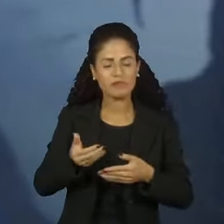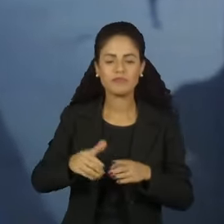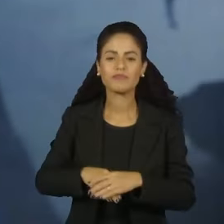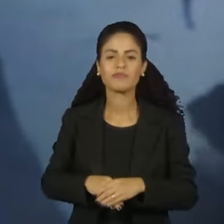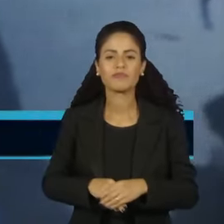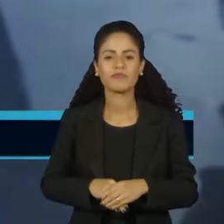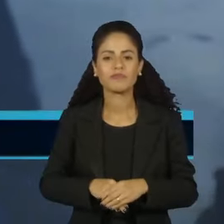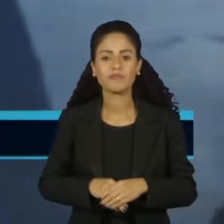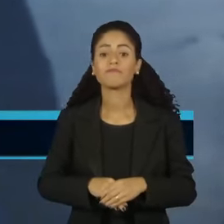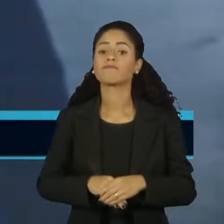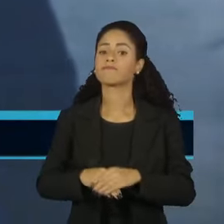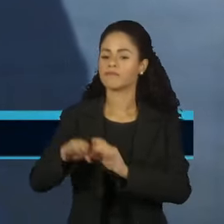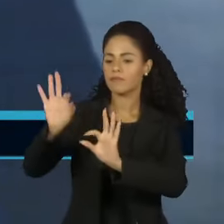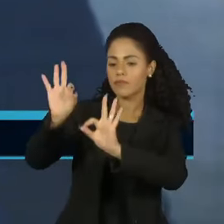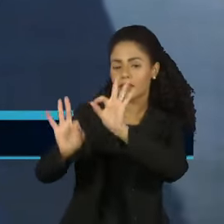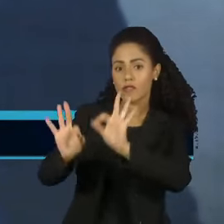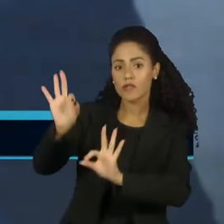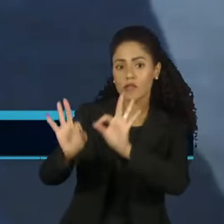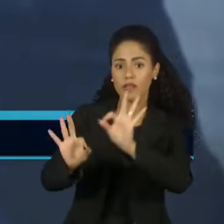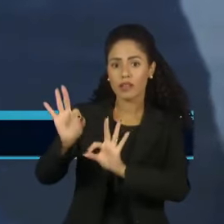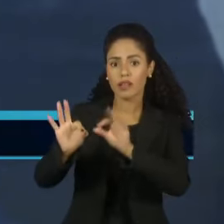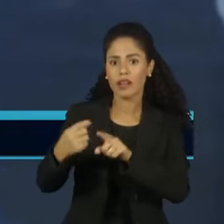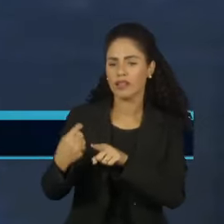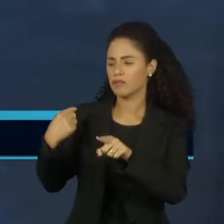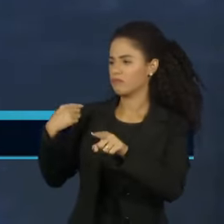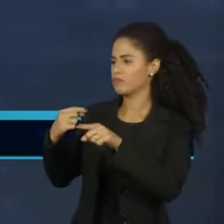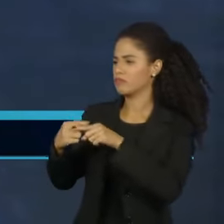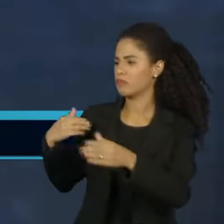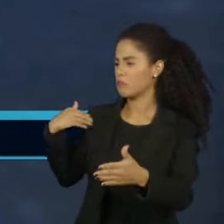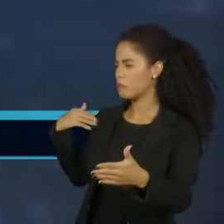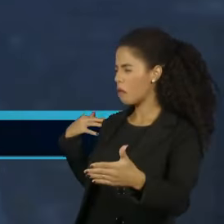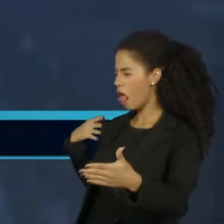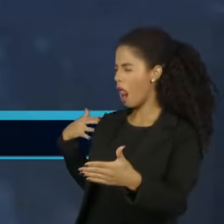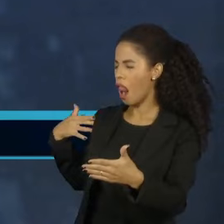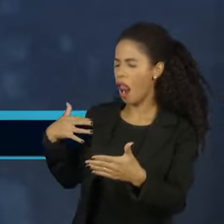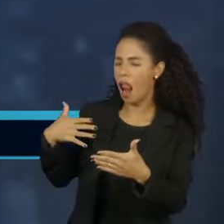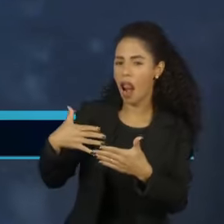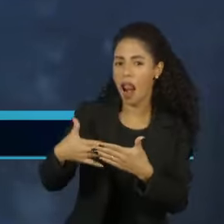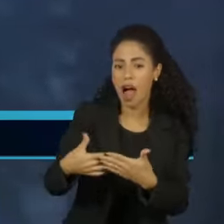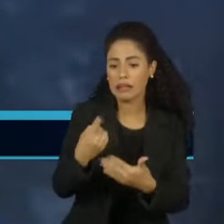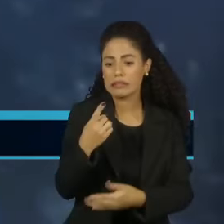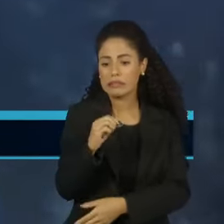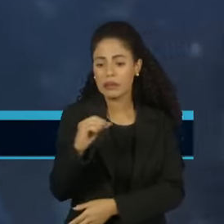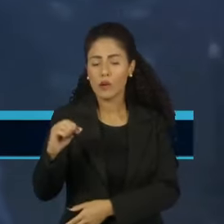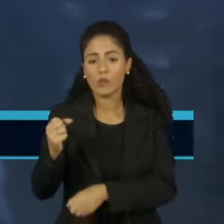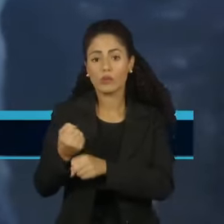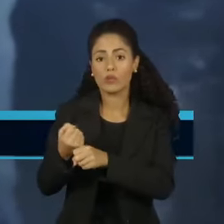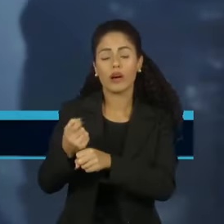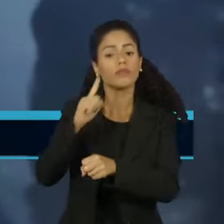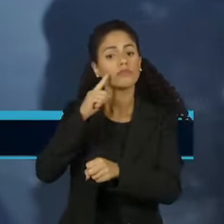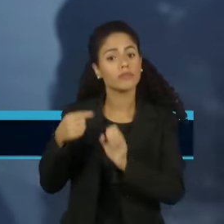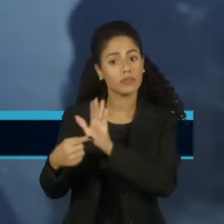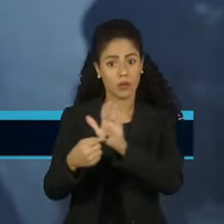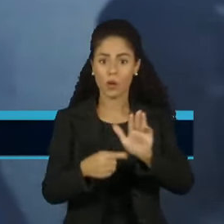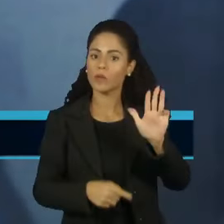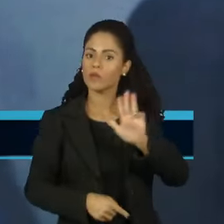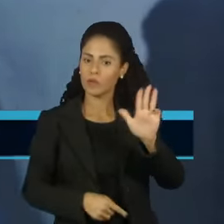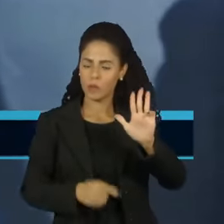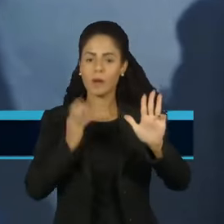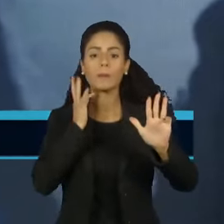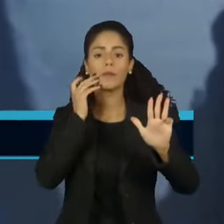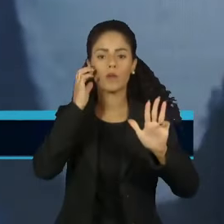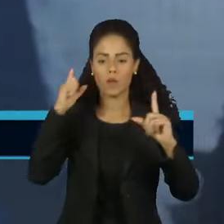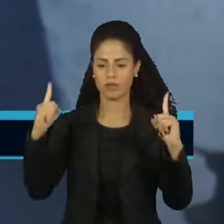Um projeto que já tem mais de 100 anos começa a sair do papel em São Paulo. O presidente Lula e o governador de São Paulo,